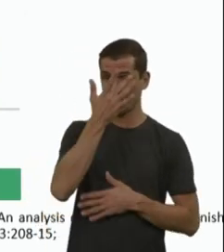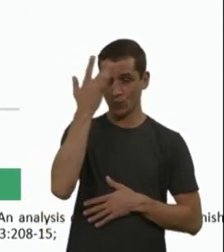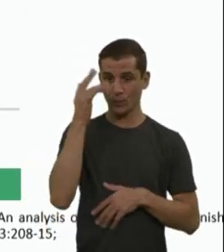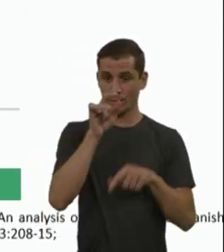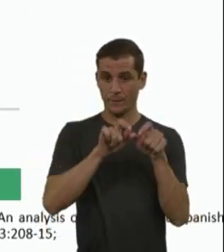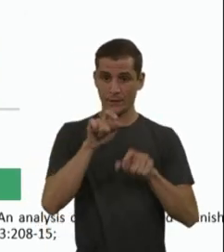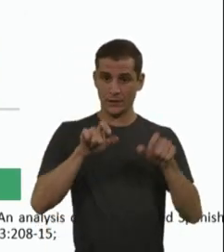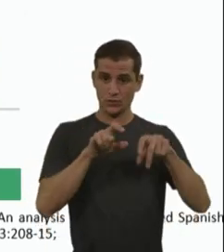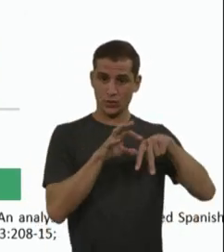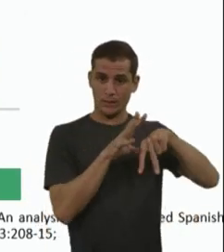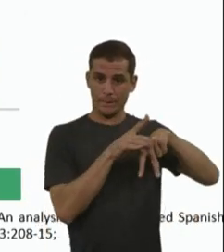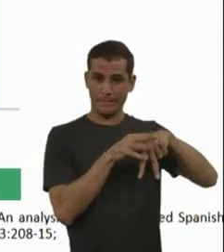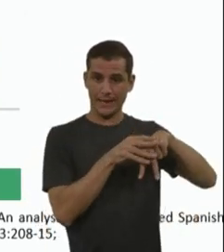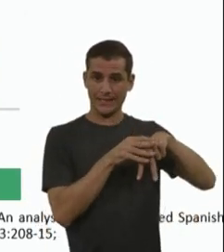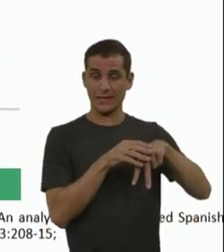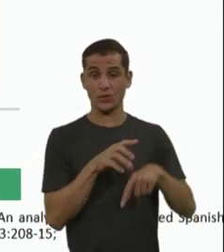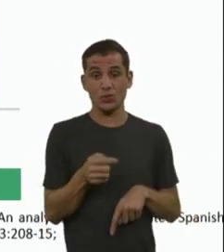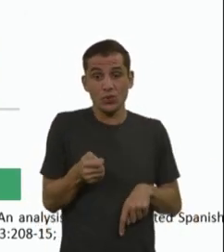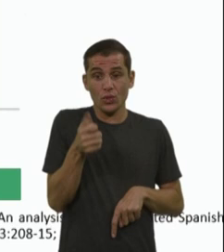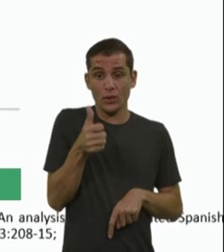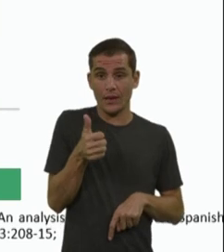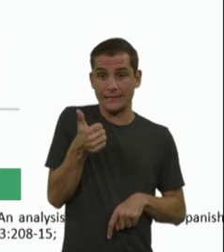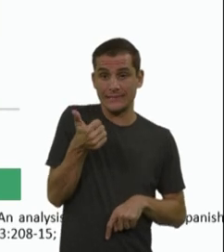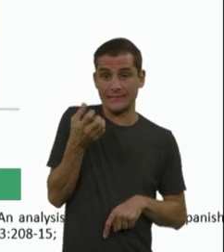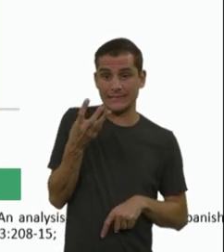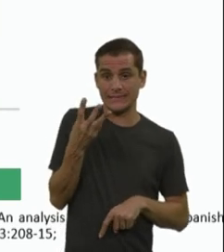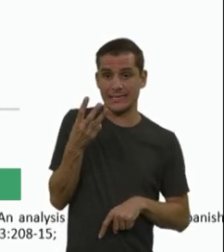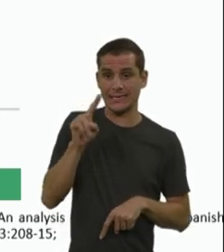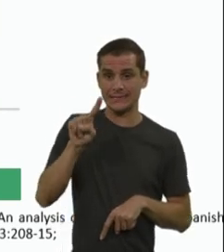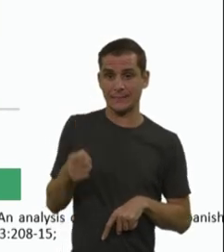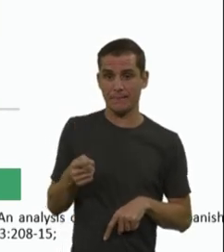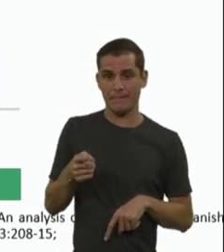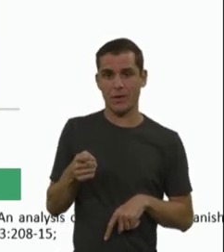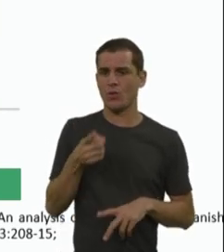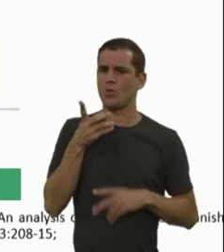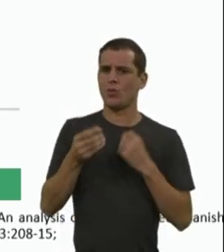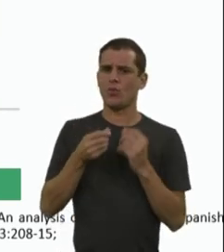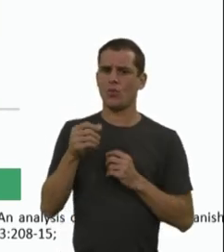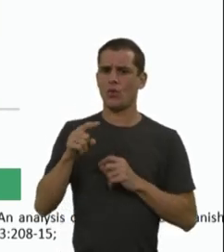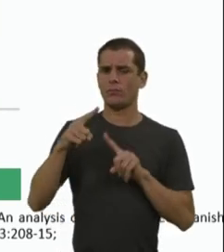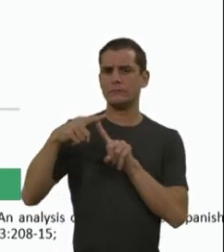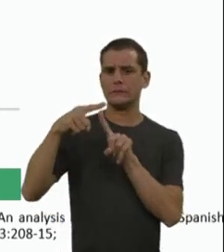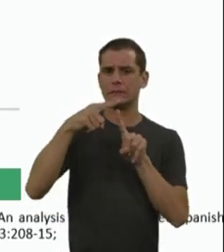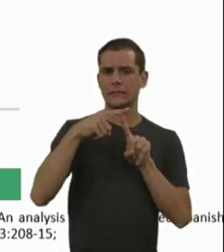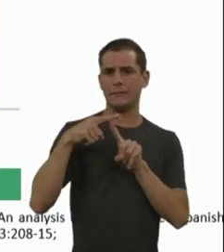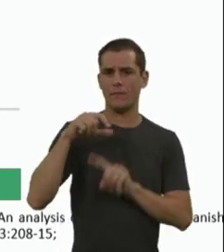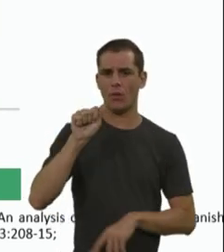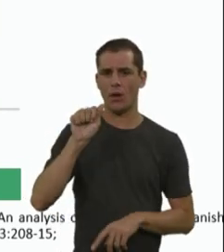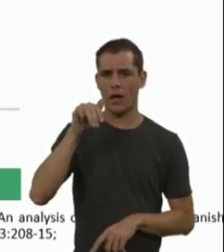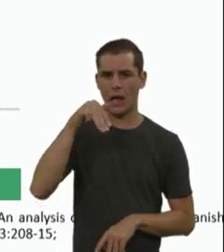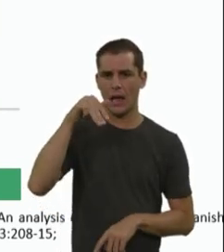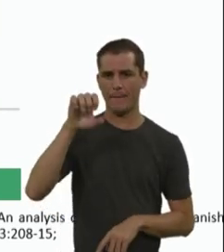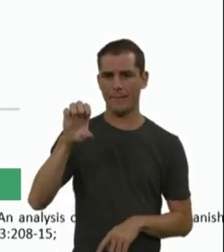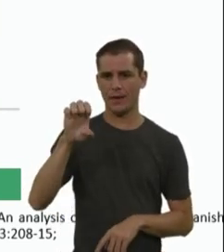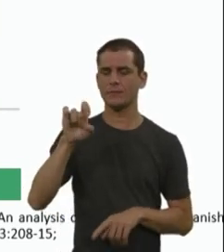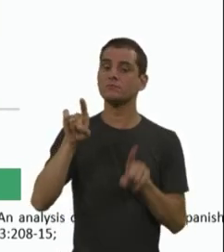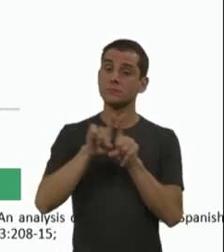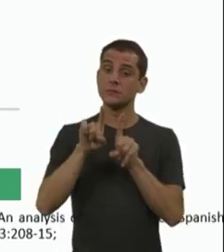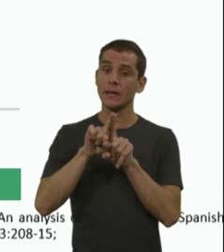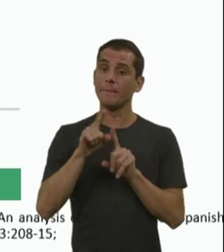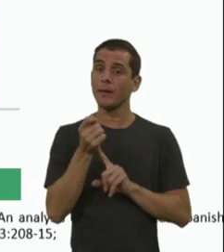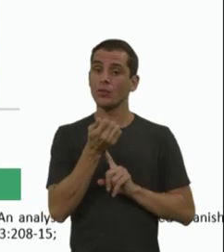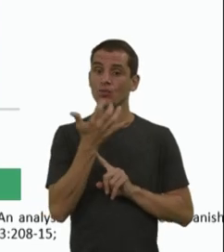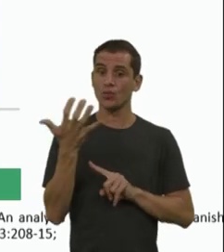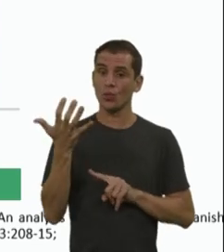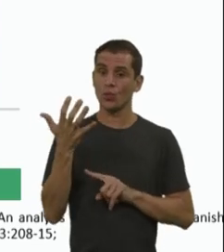mil pacientes tentando fazer essa correlação do tipo de AMI com o número de cópias. Então, o a gente sabe? Que se tiver